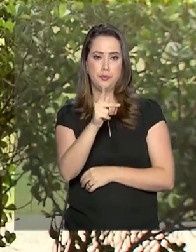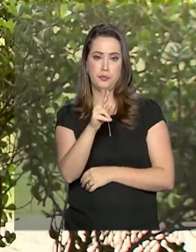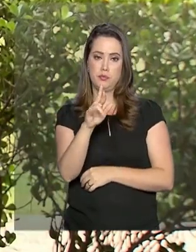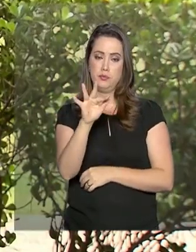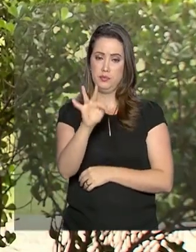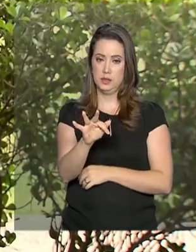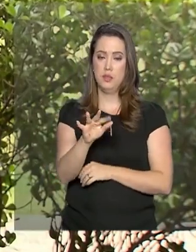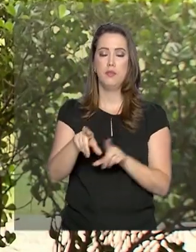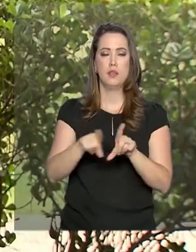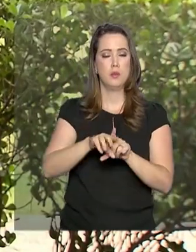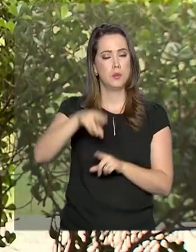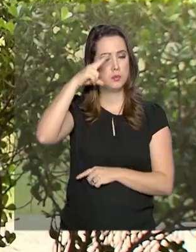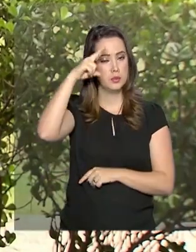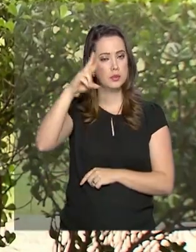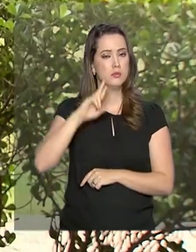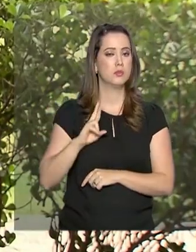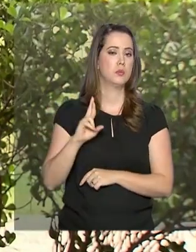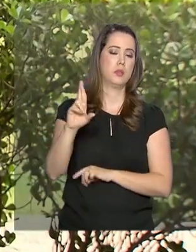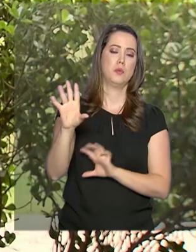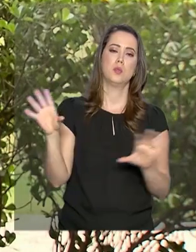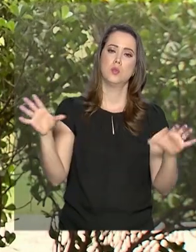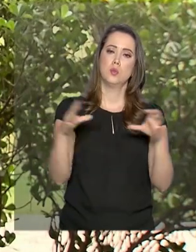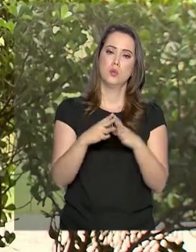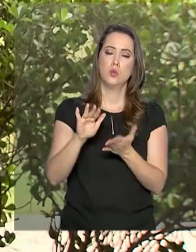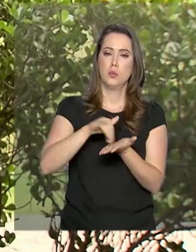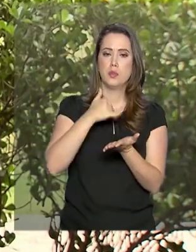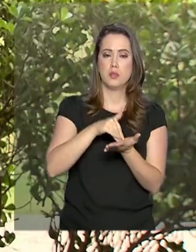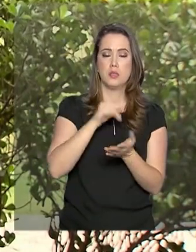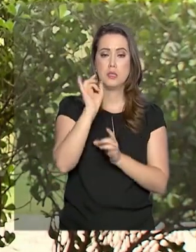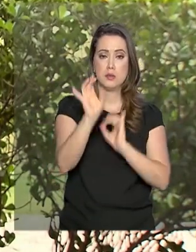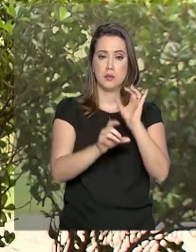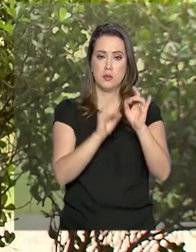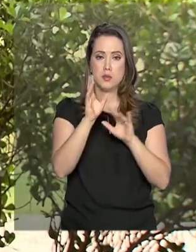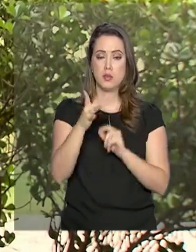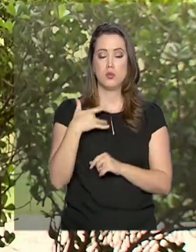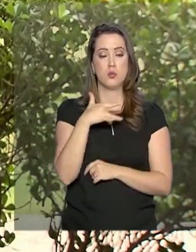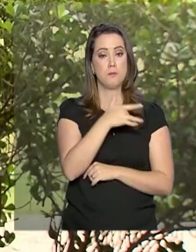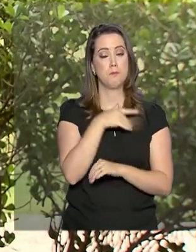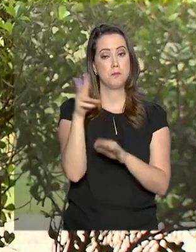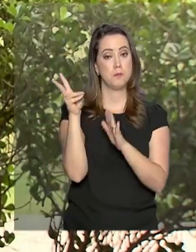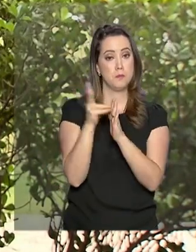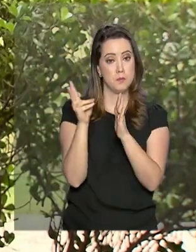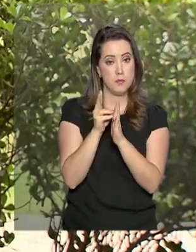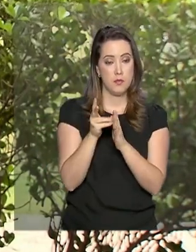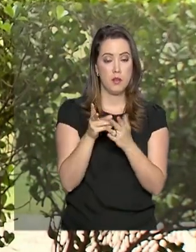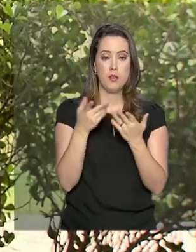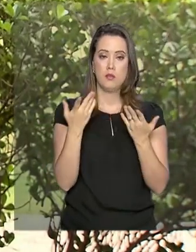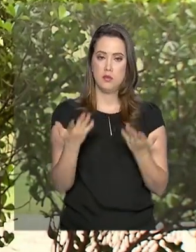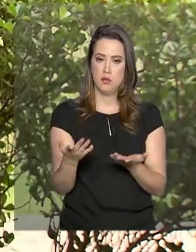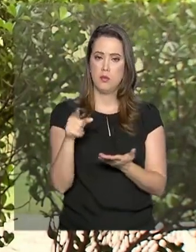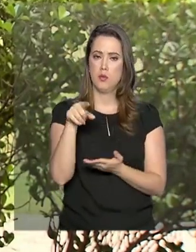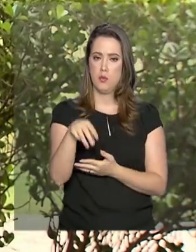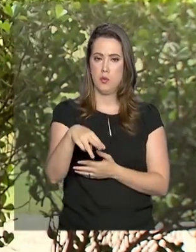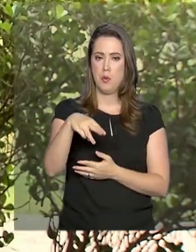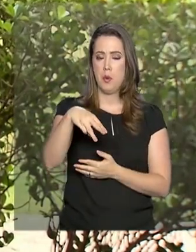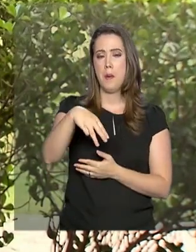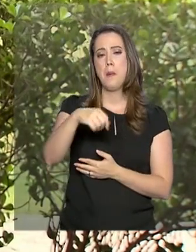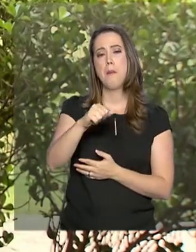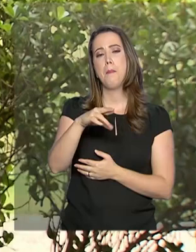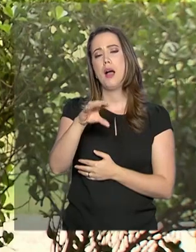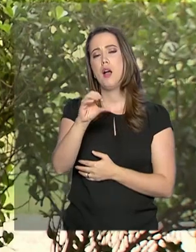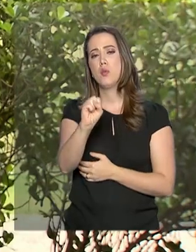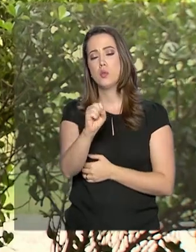militares, além de representantes da Secretaria Especial de Saúde Indígena. Segundo o Marco Aurélio Milken,